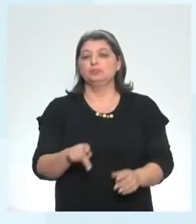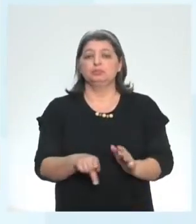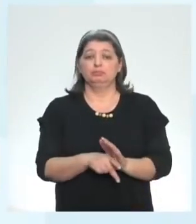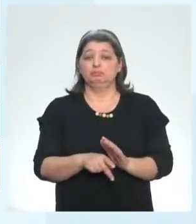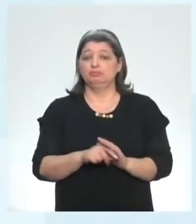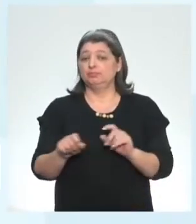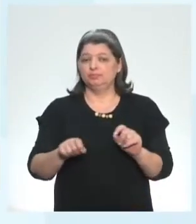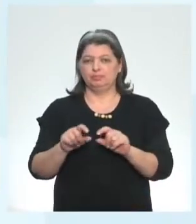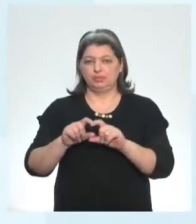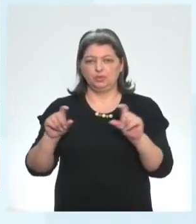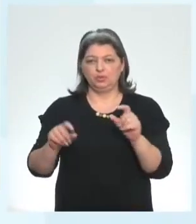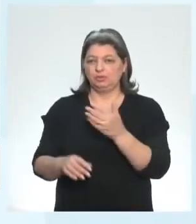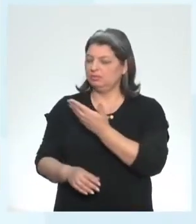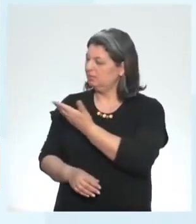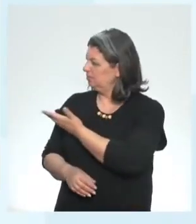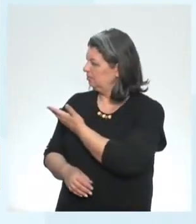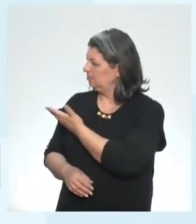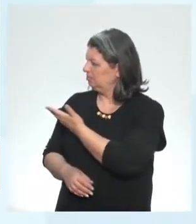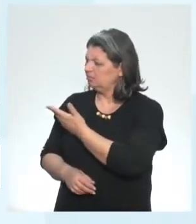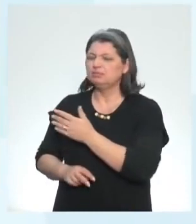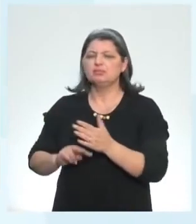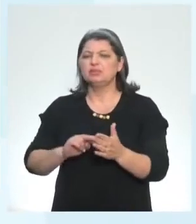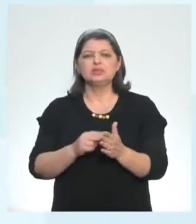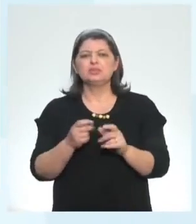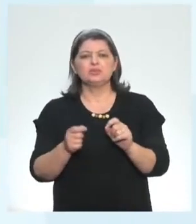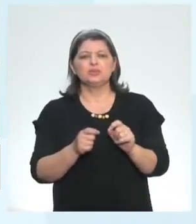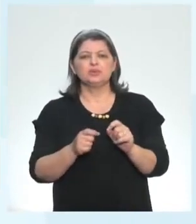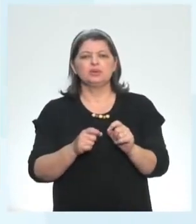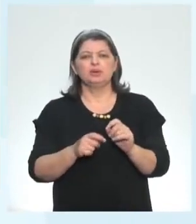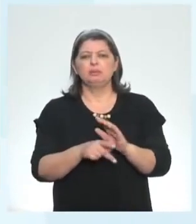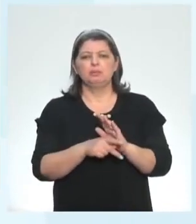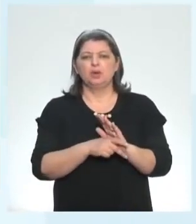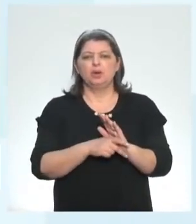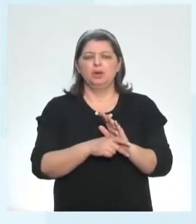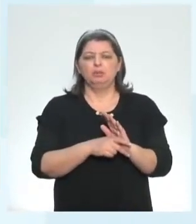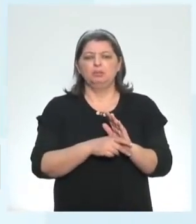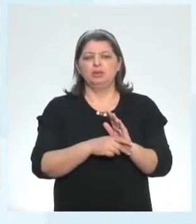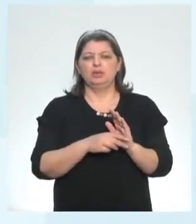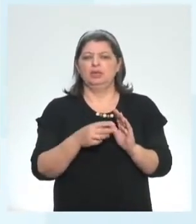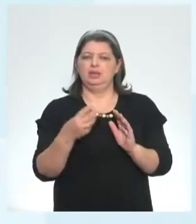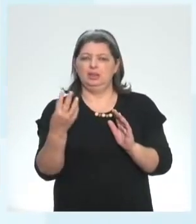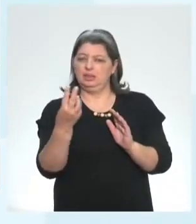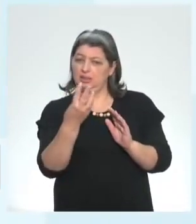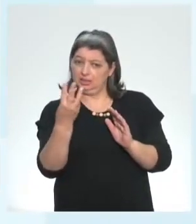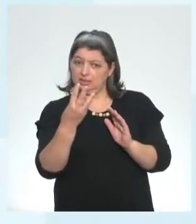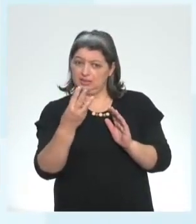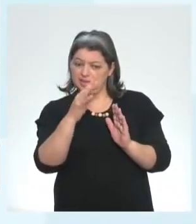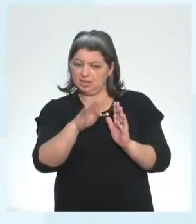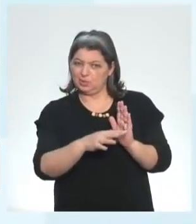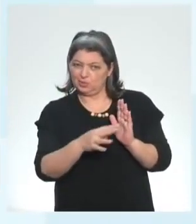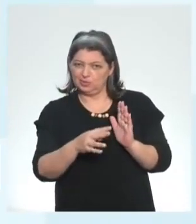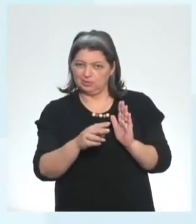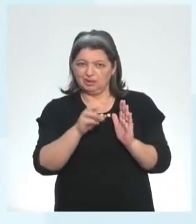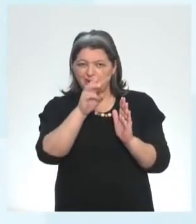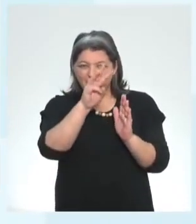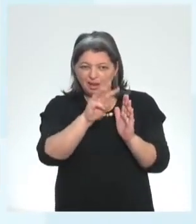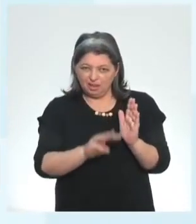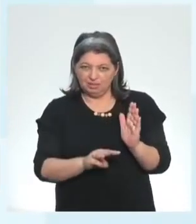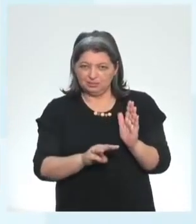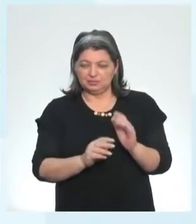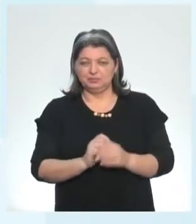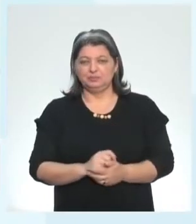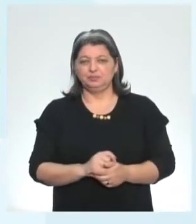past participle o que que é isso? é aquela terceira coluninha lá do verbo tá? o particípio passado então por exemplo o verbo do